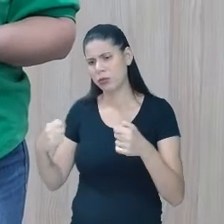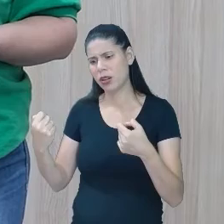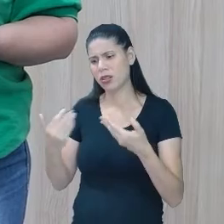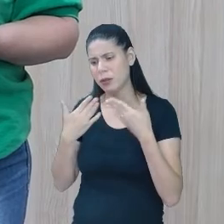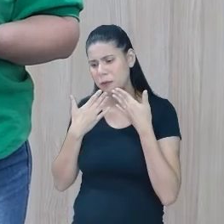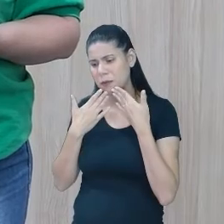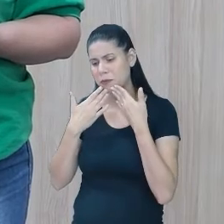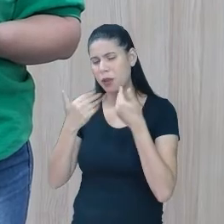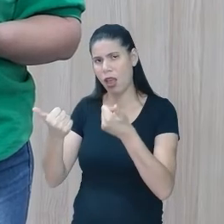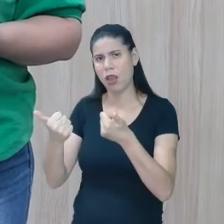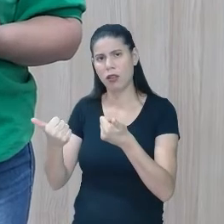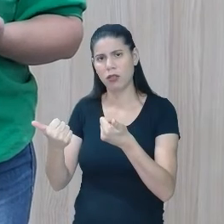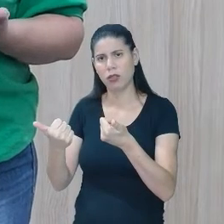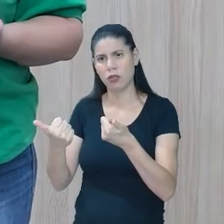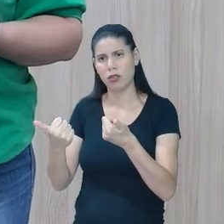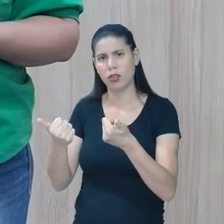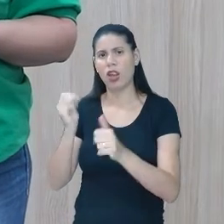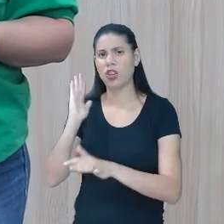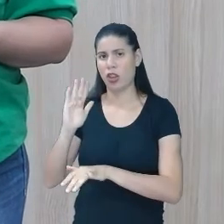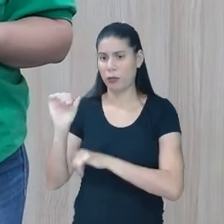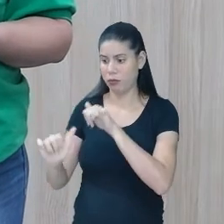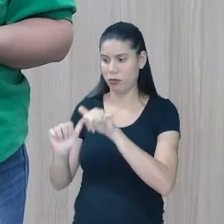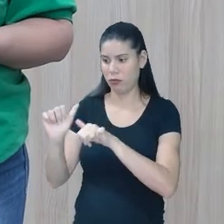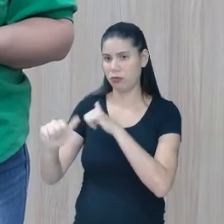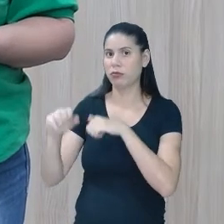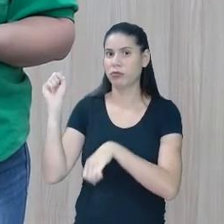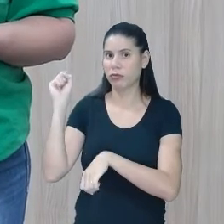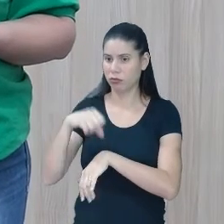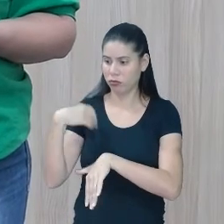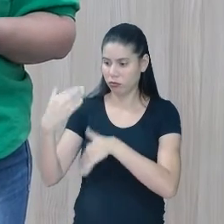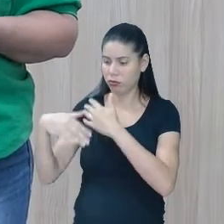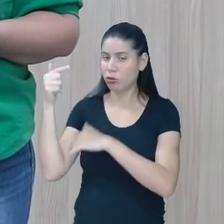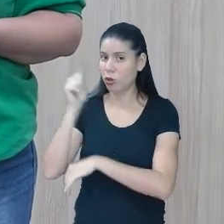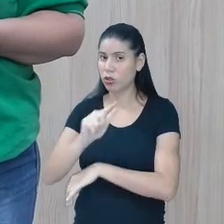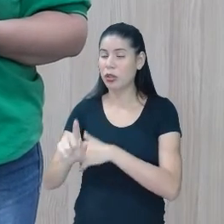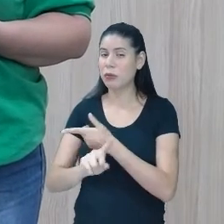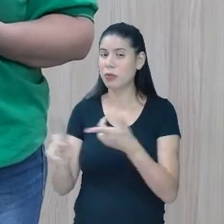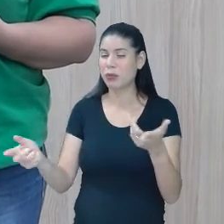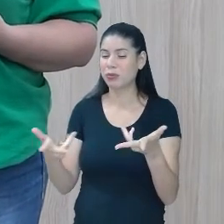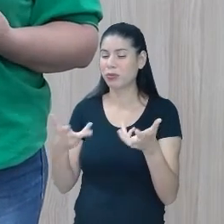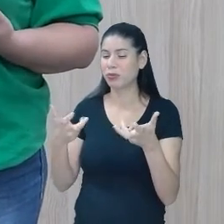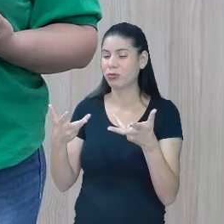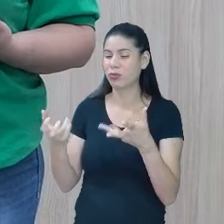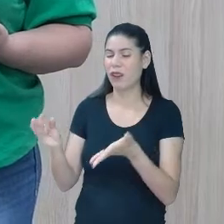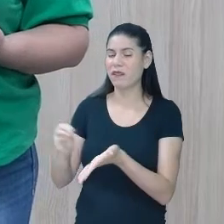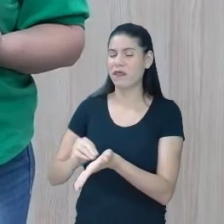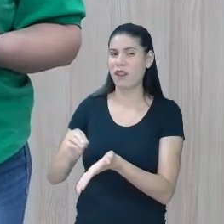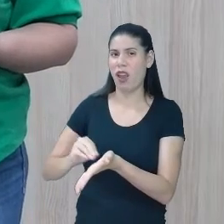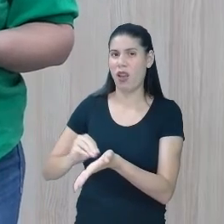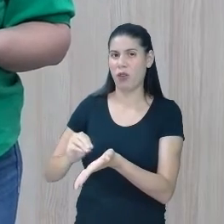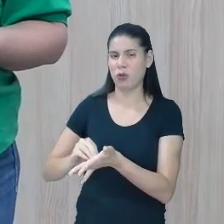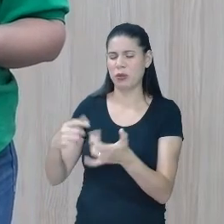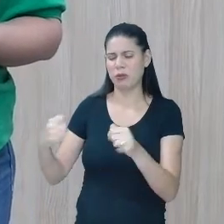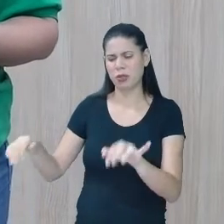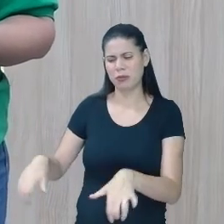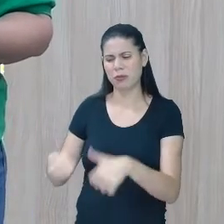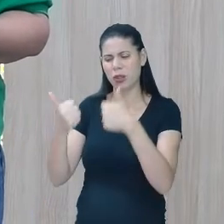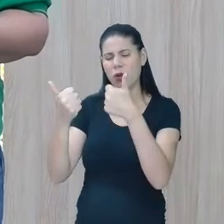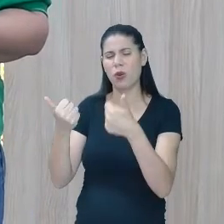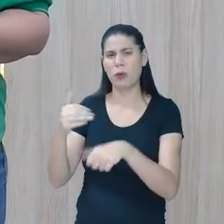melhorar. Já mudaram bastante, o que é um avanço. Mas a gente percebe que ainda precisa melhorar mais.